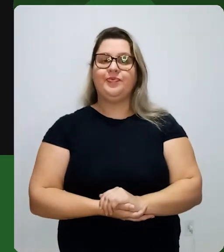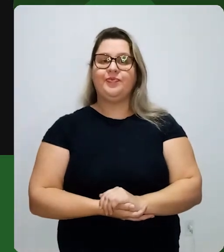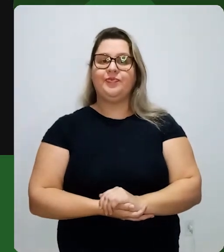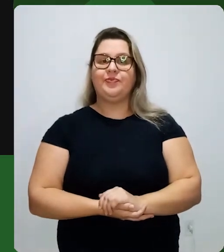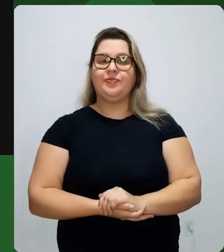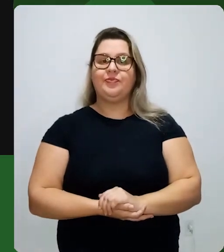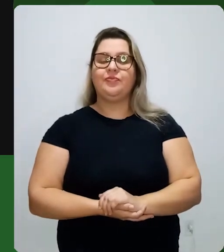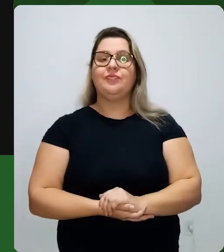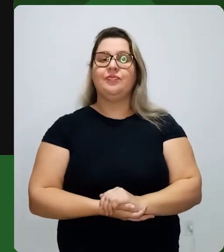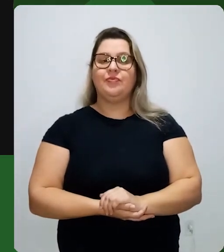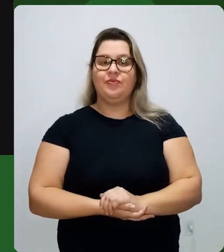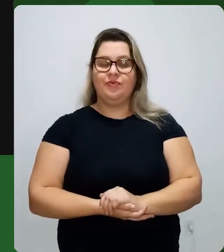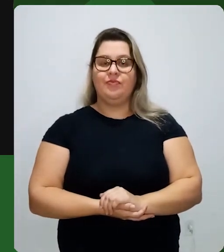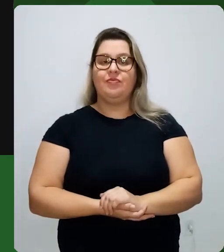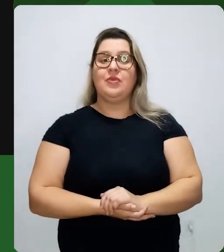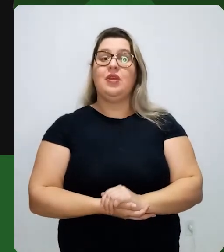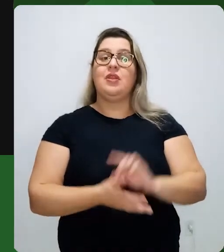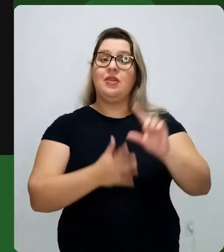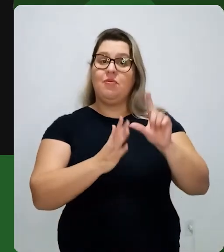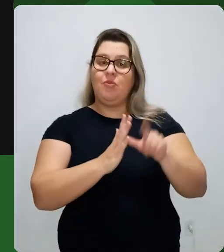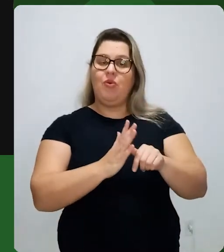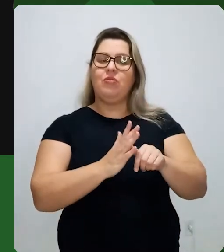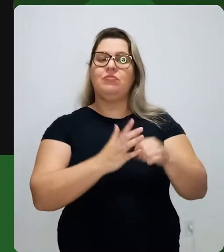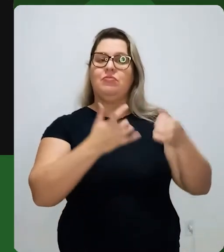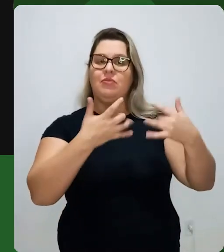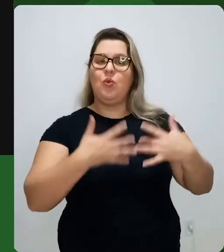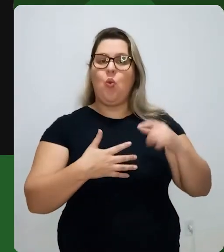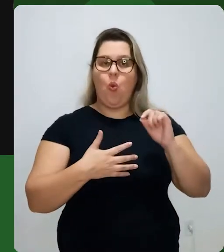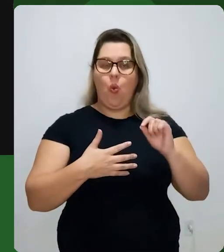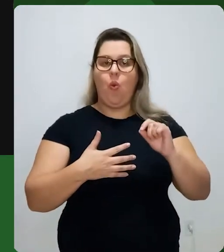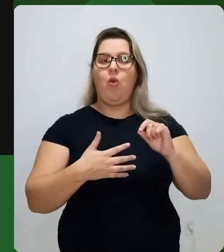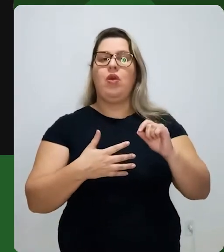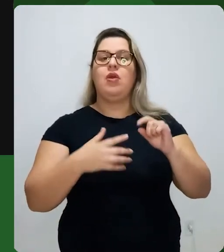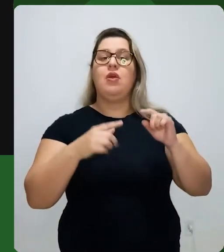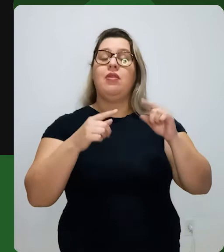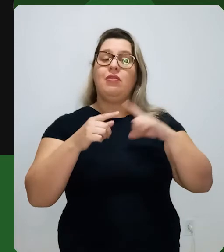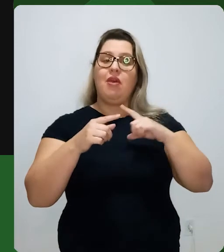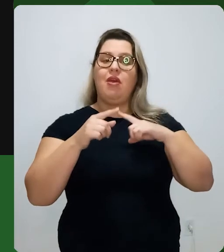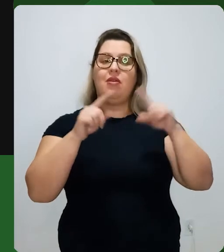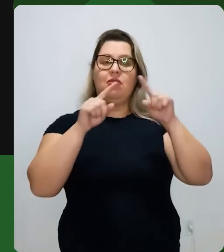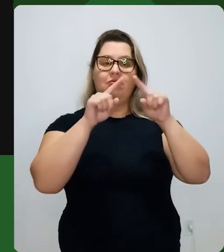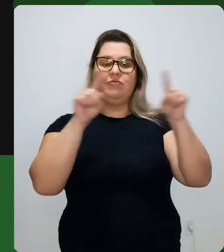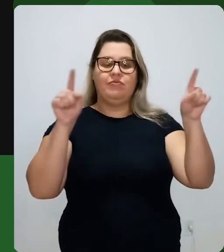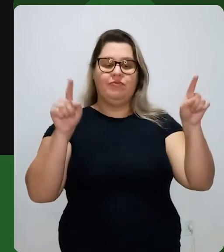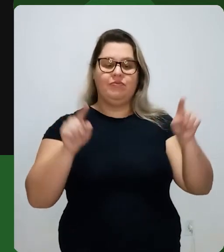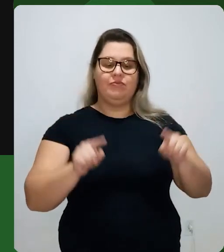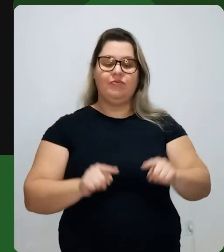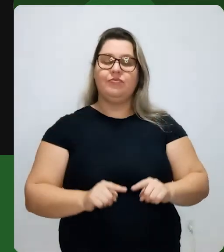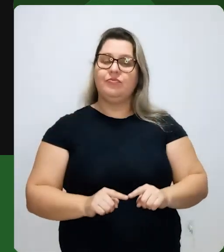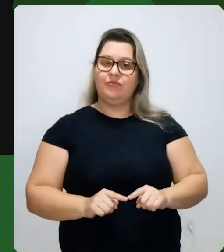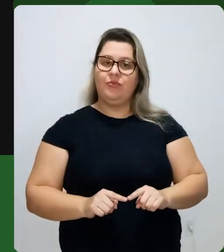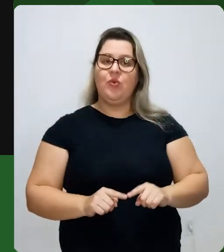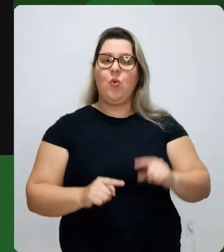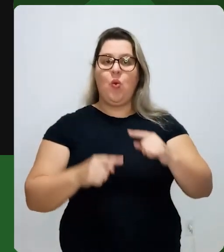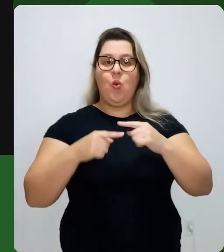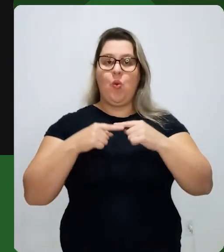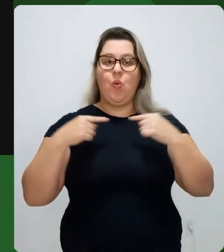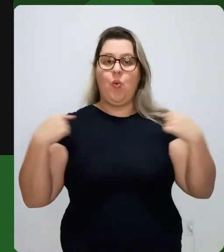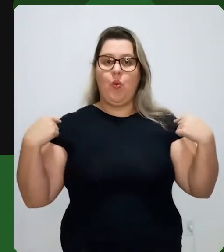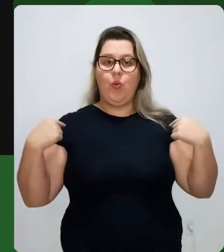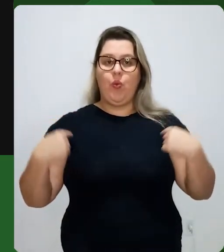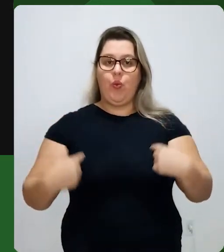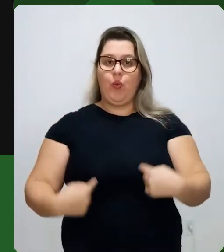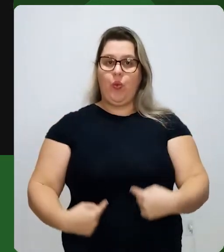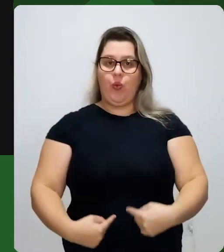Ali, o terceiro trecho diz... O triângulo invertido, composto pela linha base, iniciada pelos